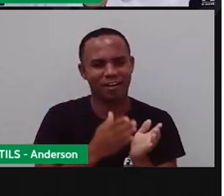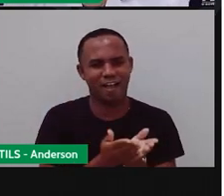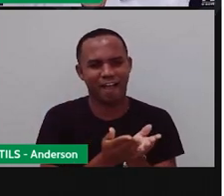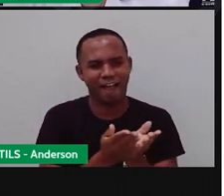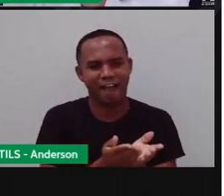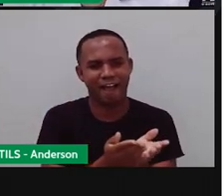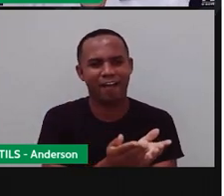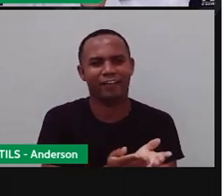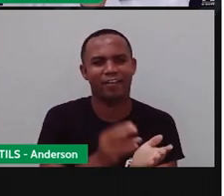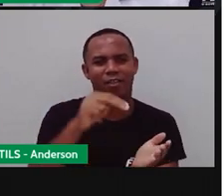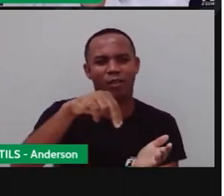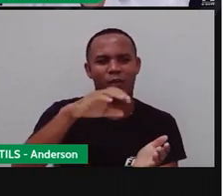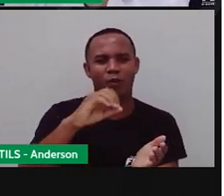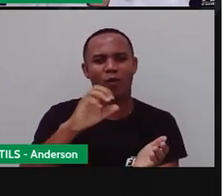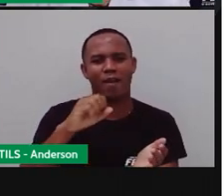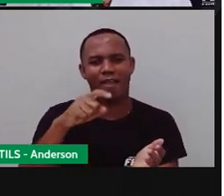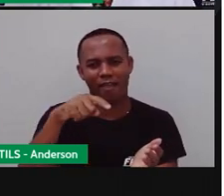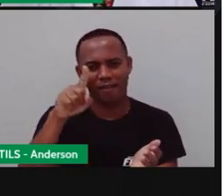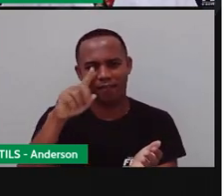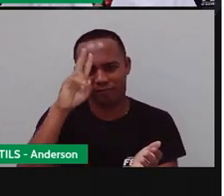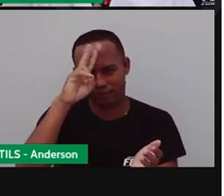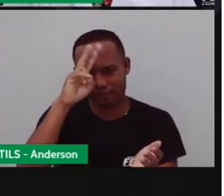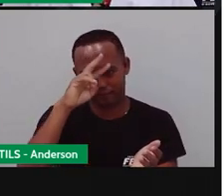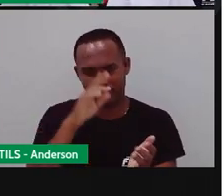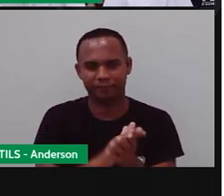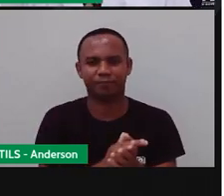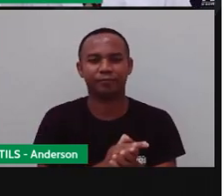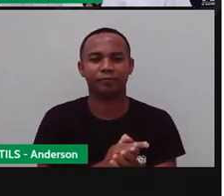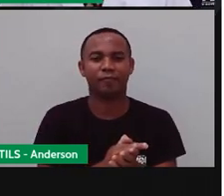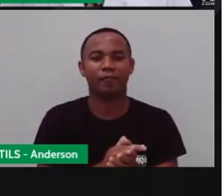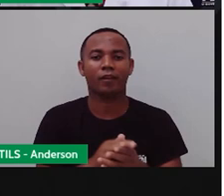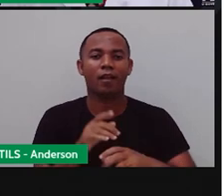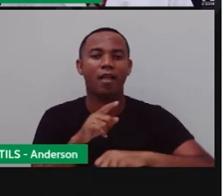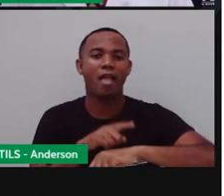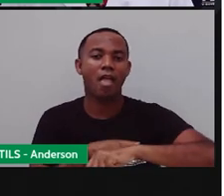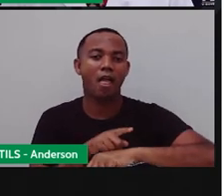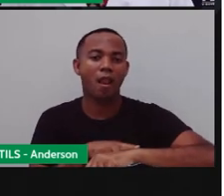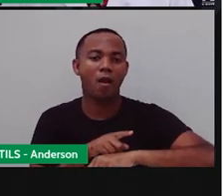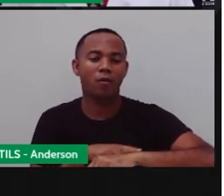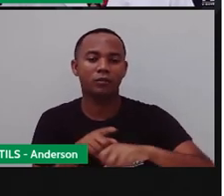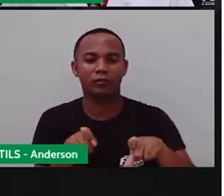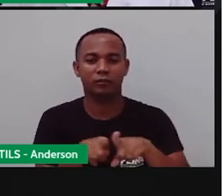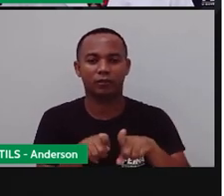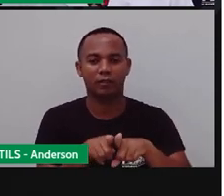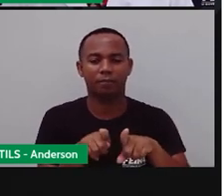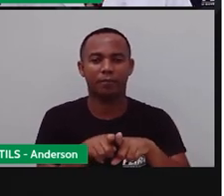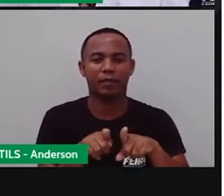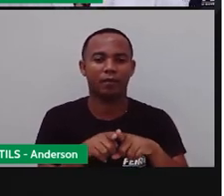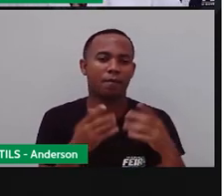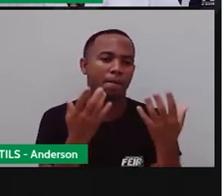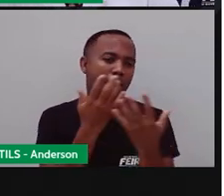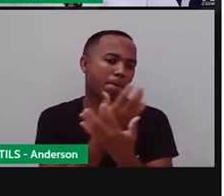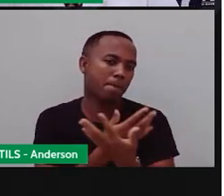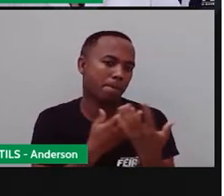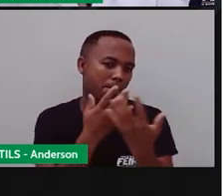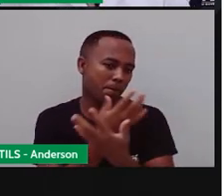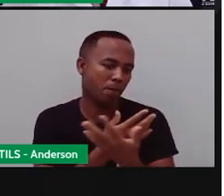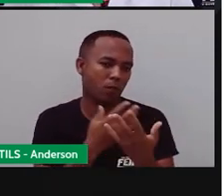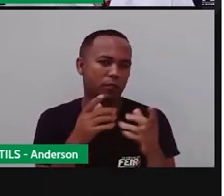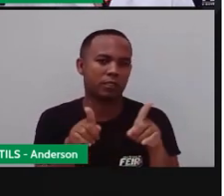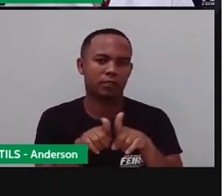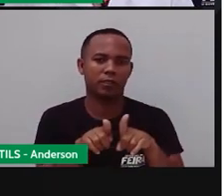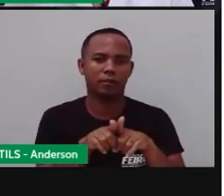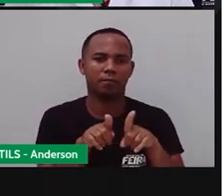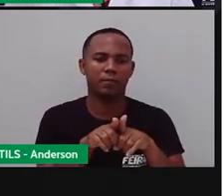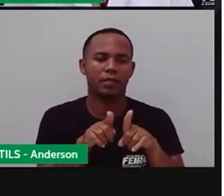Vinícius de Moraes aqui, mais uma vez. Vamos aqui. O relógio, ele também, né? É música e ele também está lá no